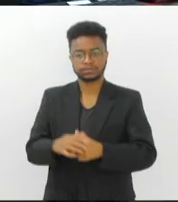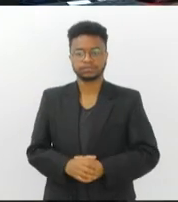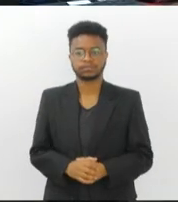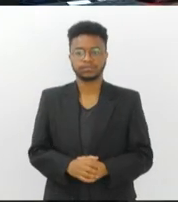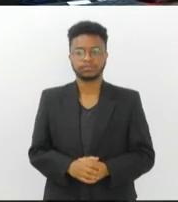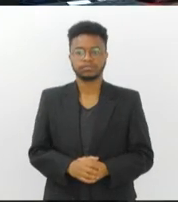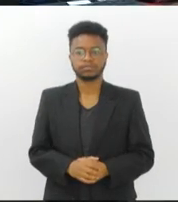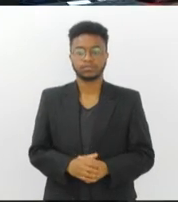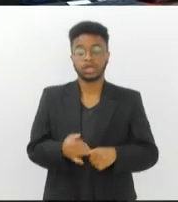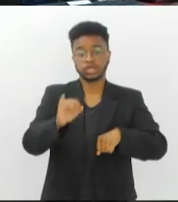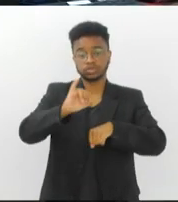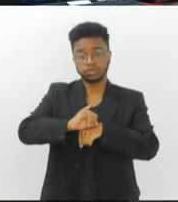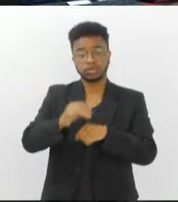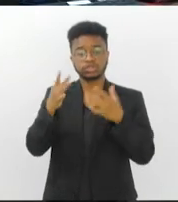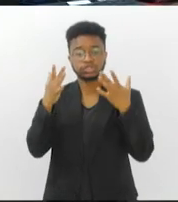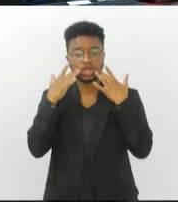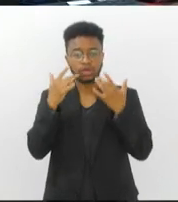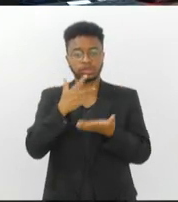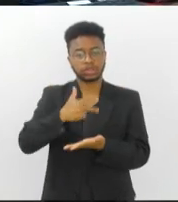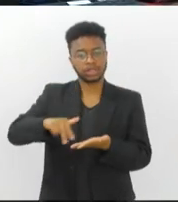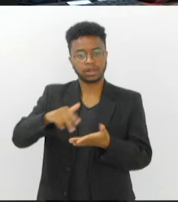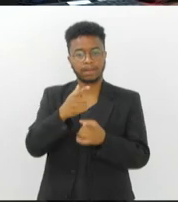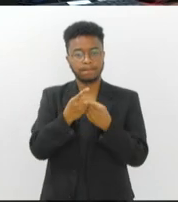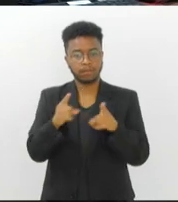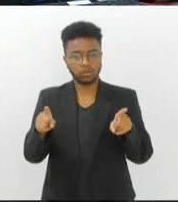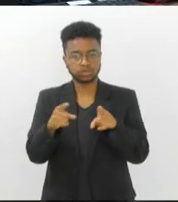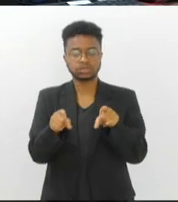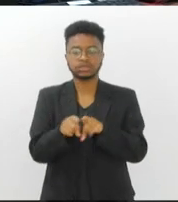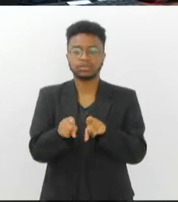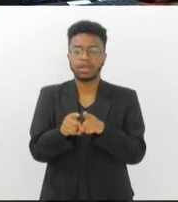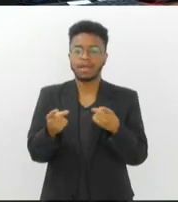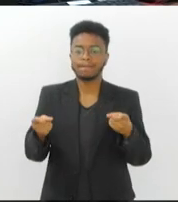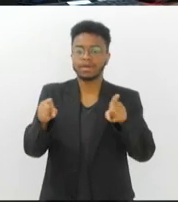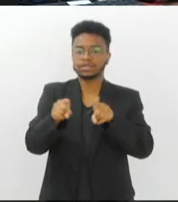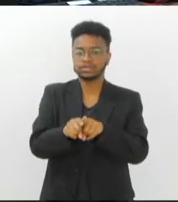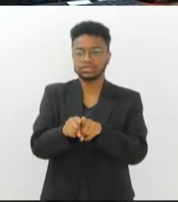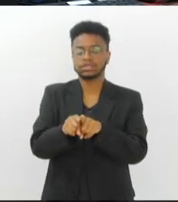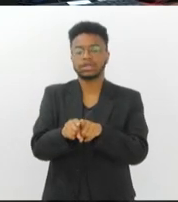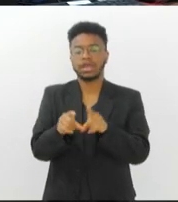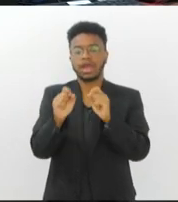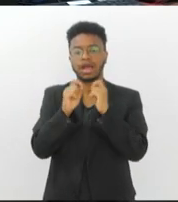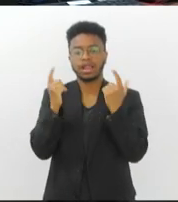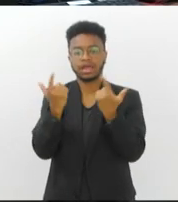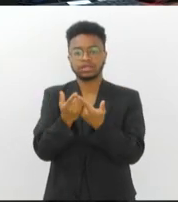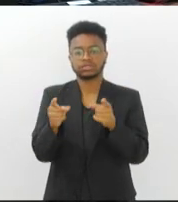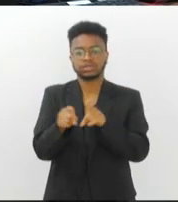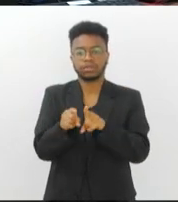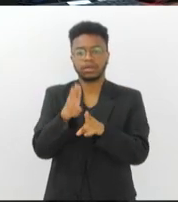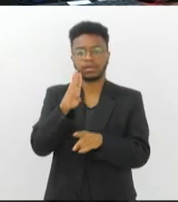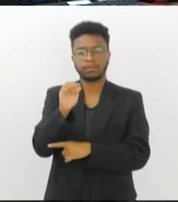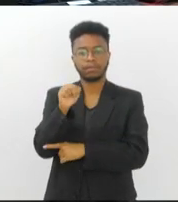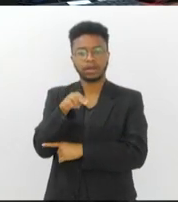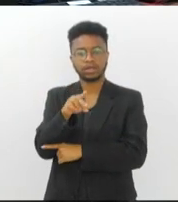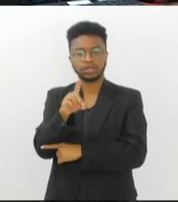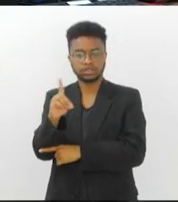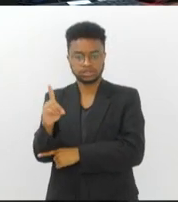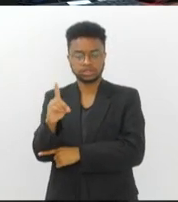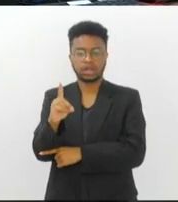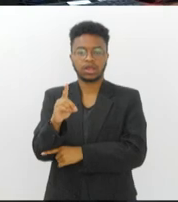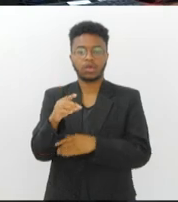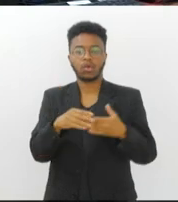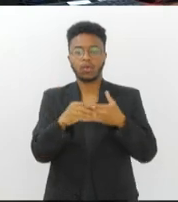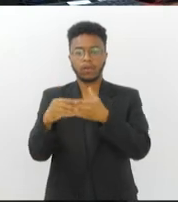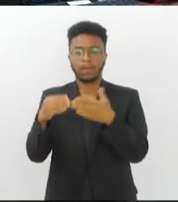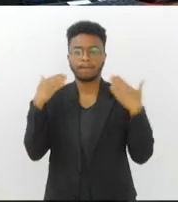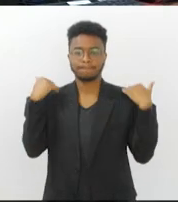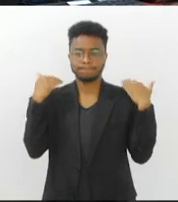Exposição, teatro, dança, música e uma parceria entre a Alerj e a Band News para levar o público a um passeio no Palácio